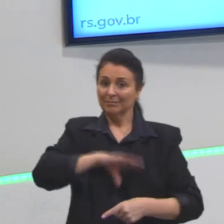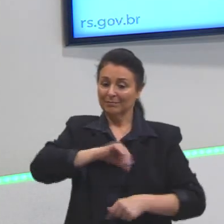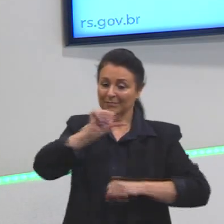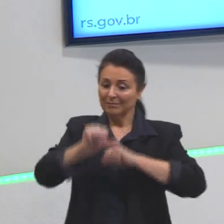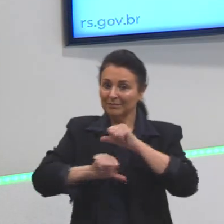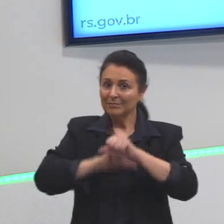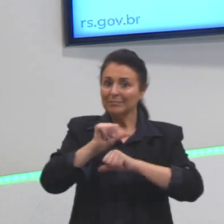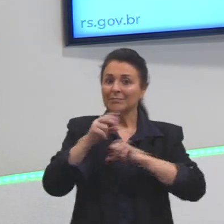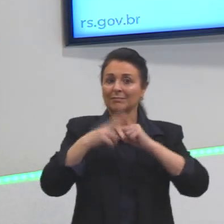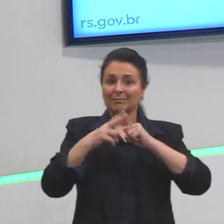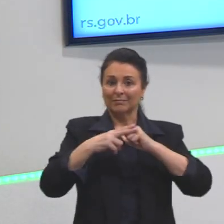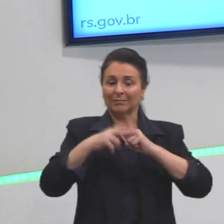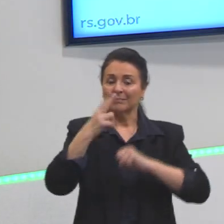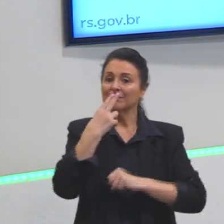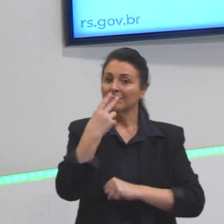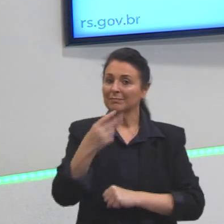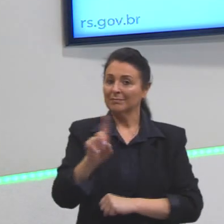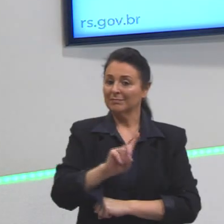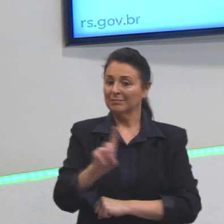pouco diferente, ele não modifica.